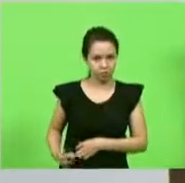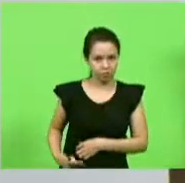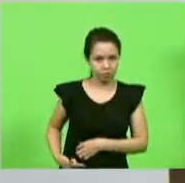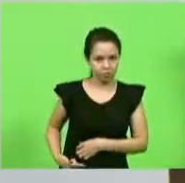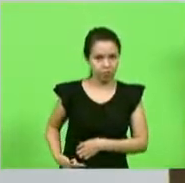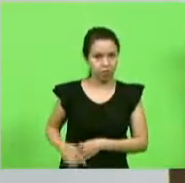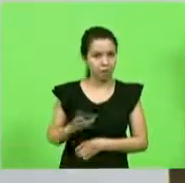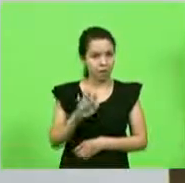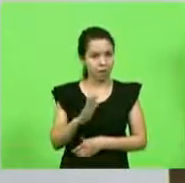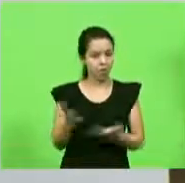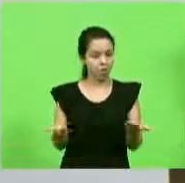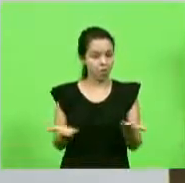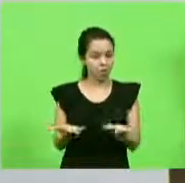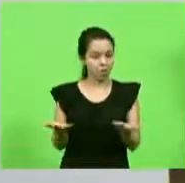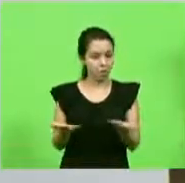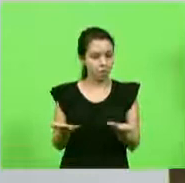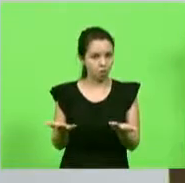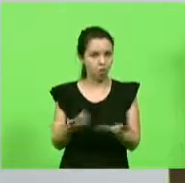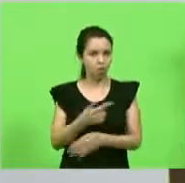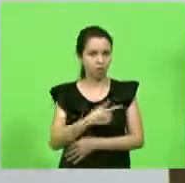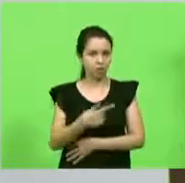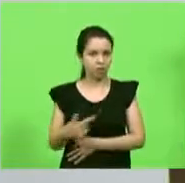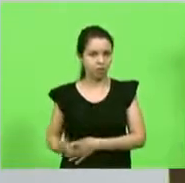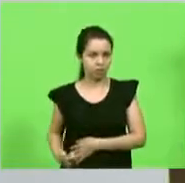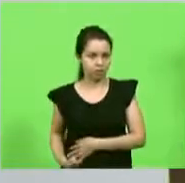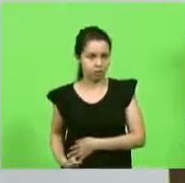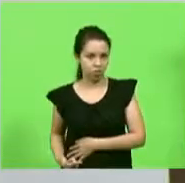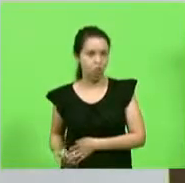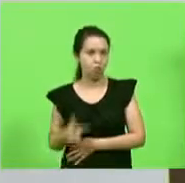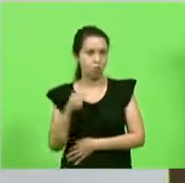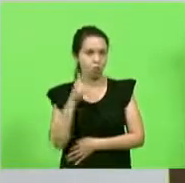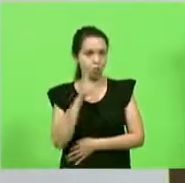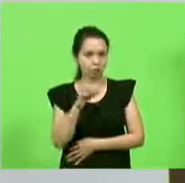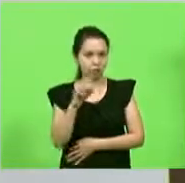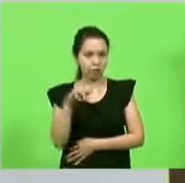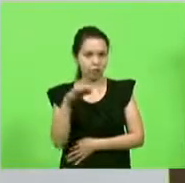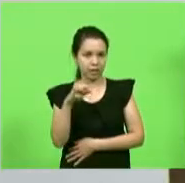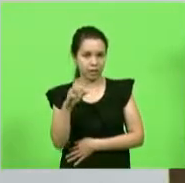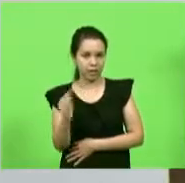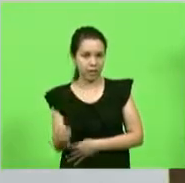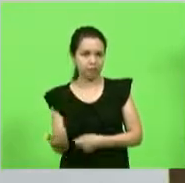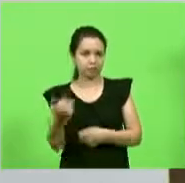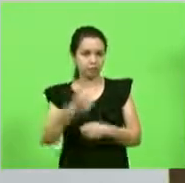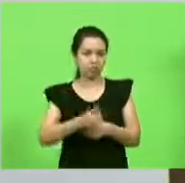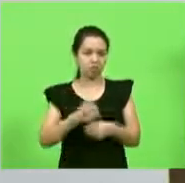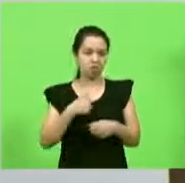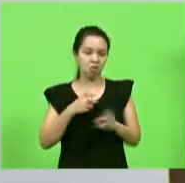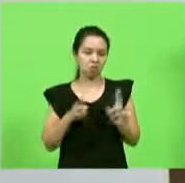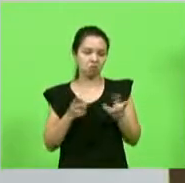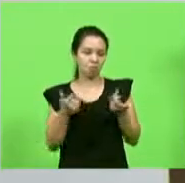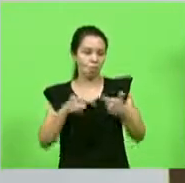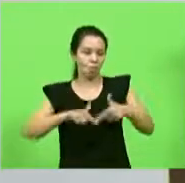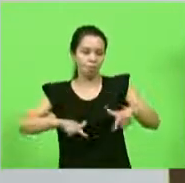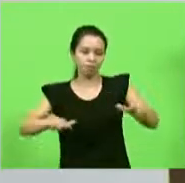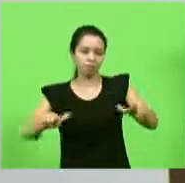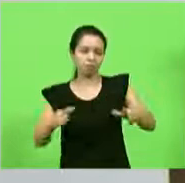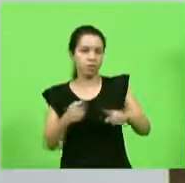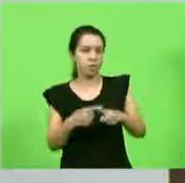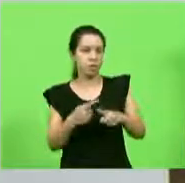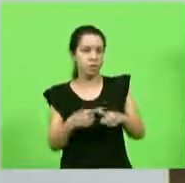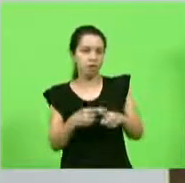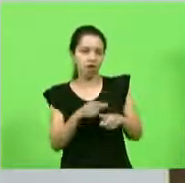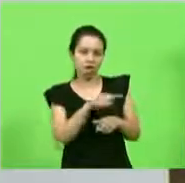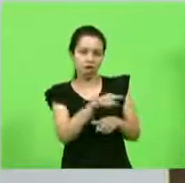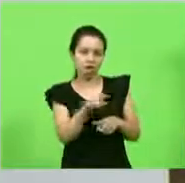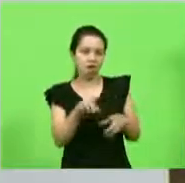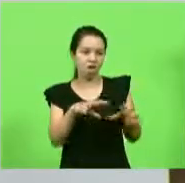vice-governadora eu continuo isento porque para mim são todos do mesmo grupo que